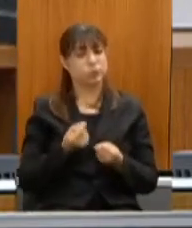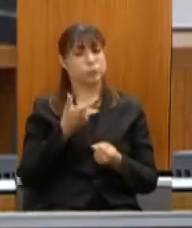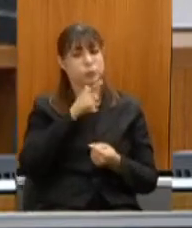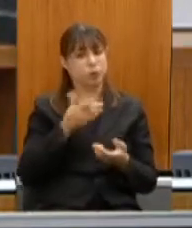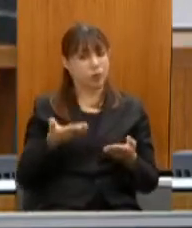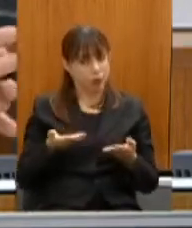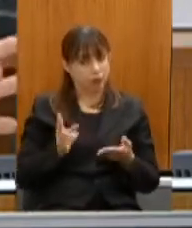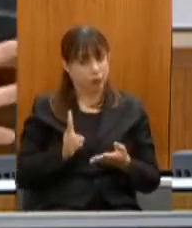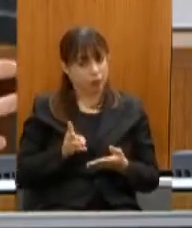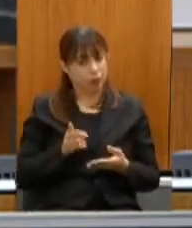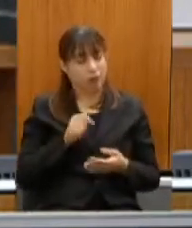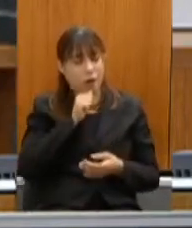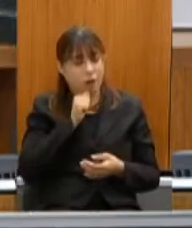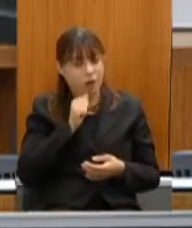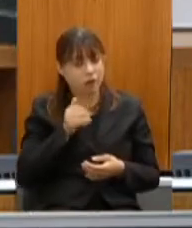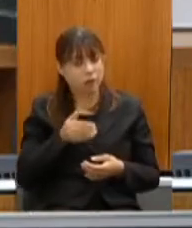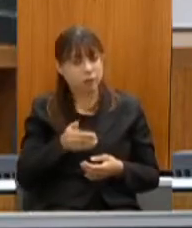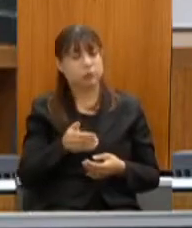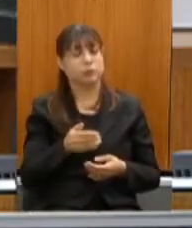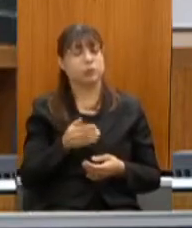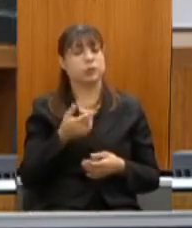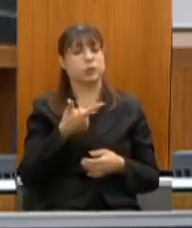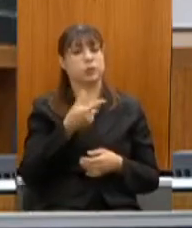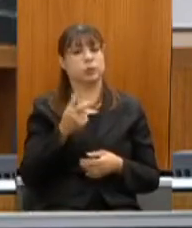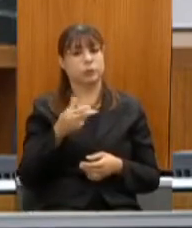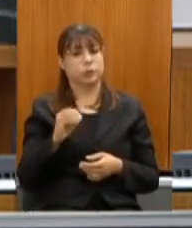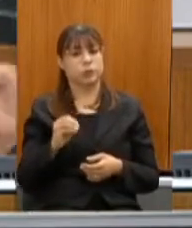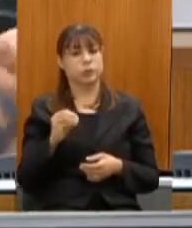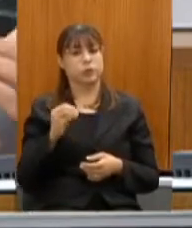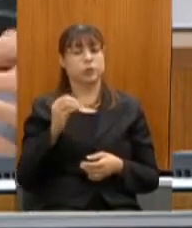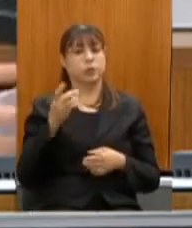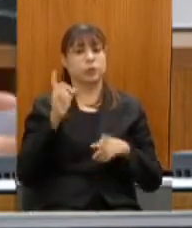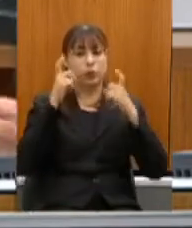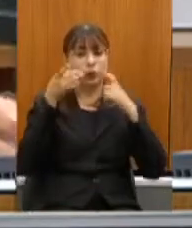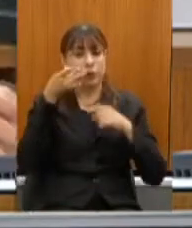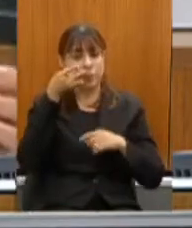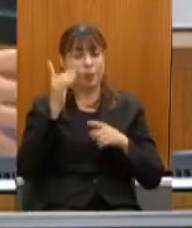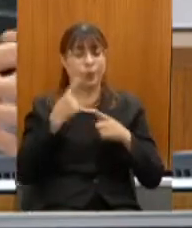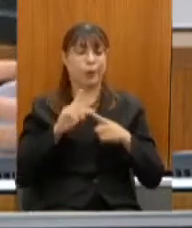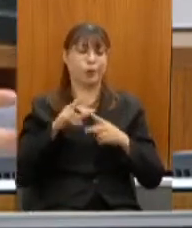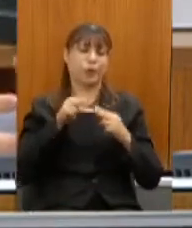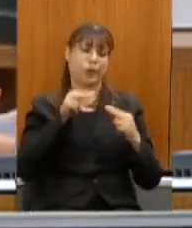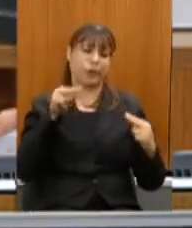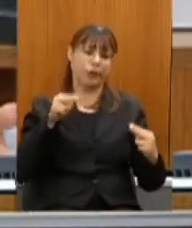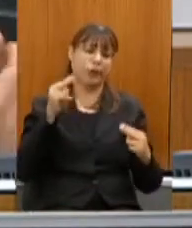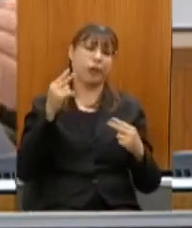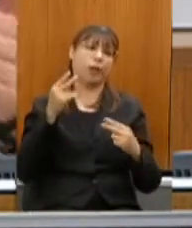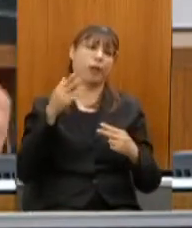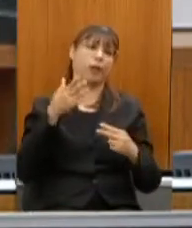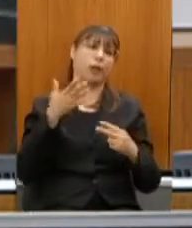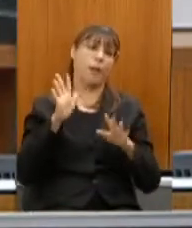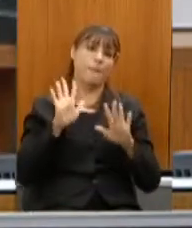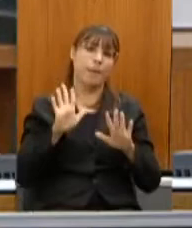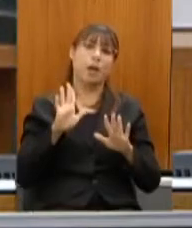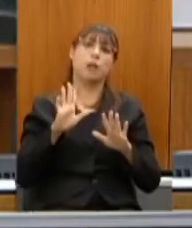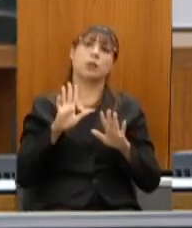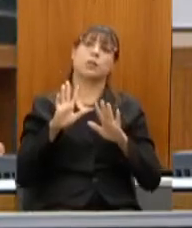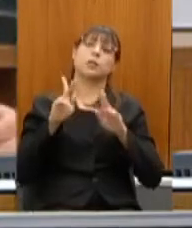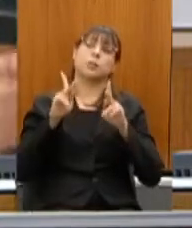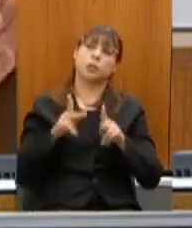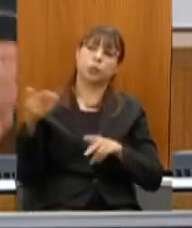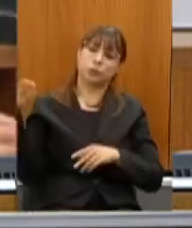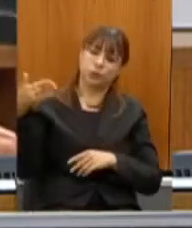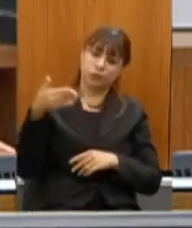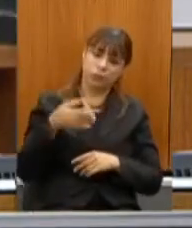nós faremos uma reunião presencial porque nós já conversamos online com as pessoas mas elas virão a Belo Horizonte